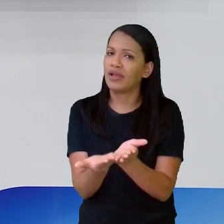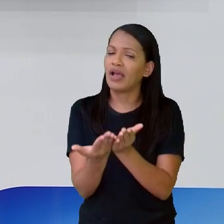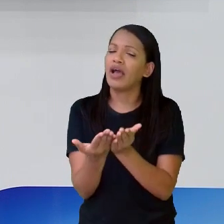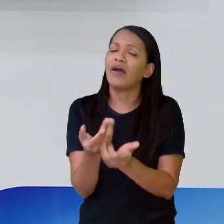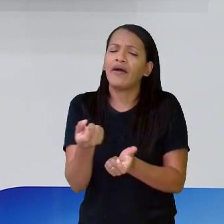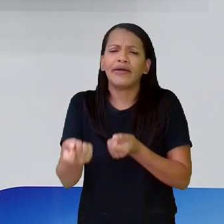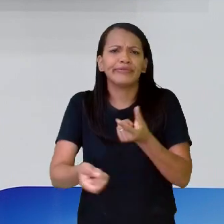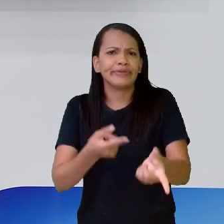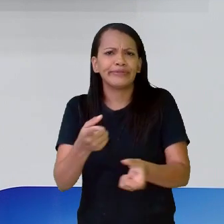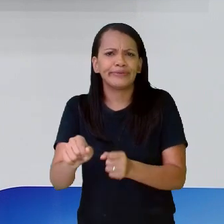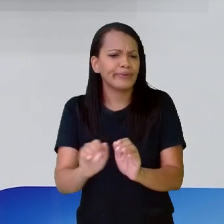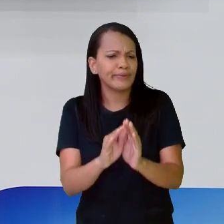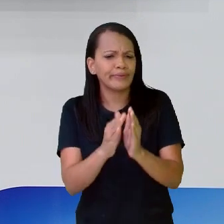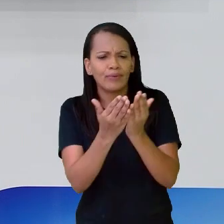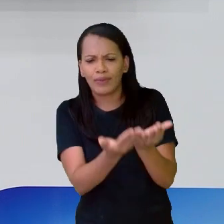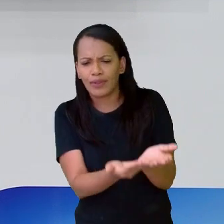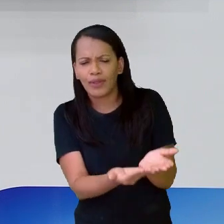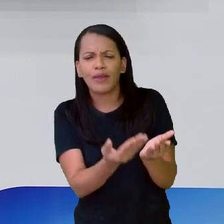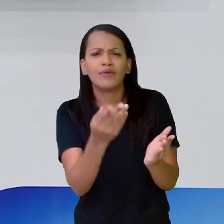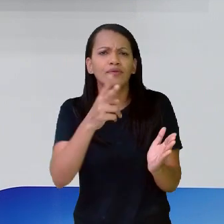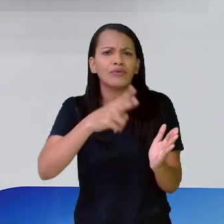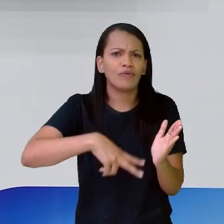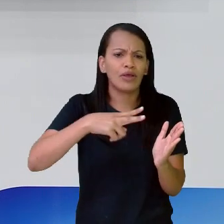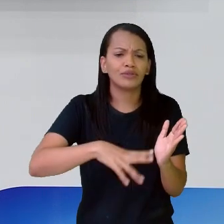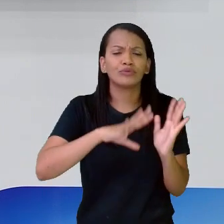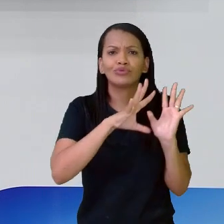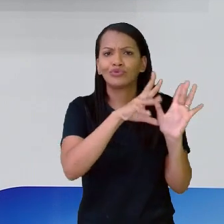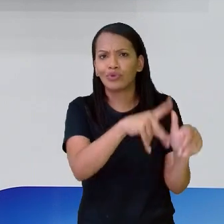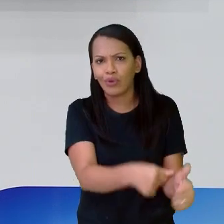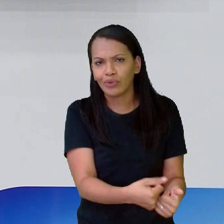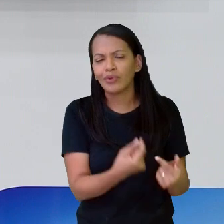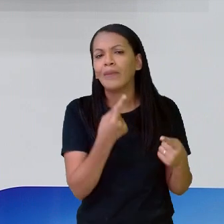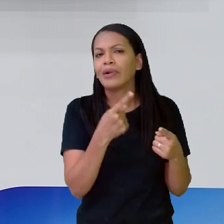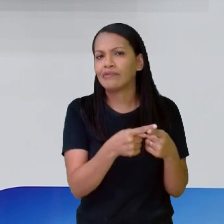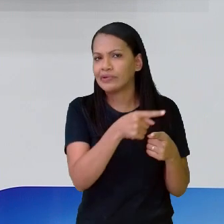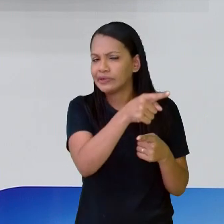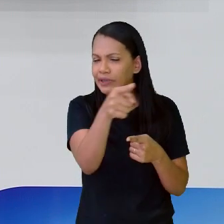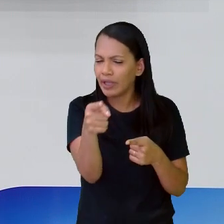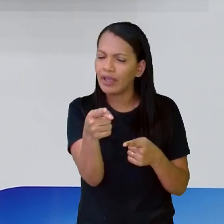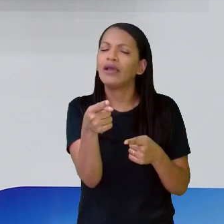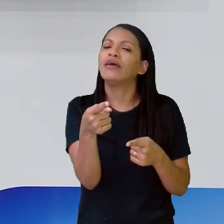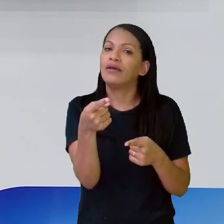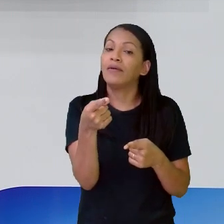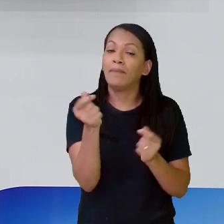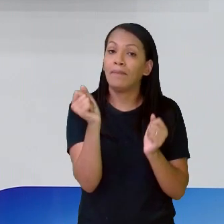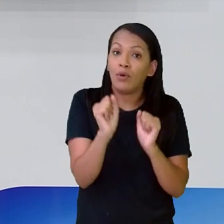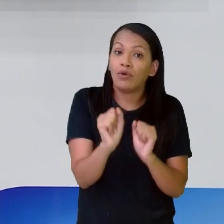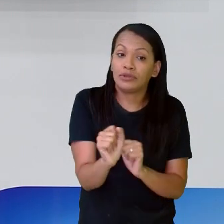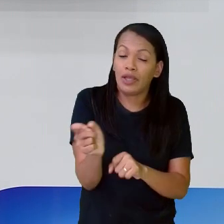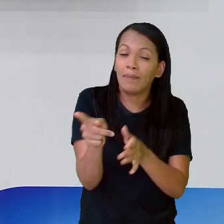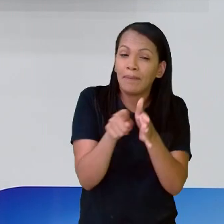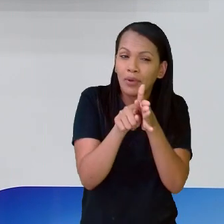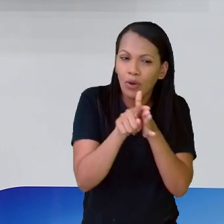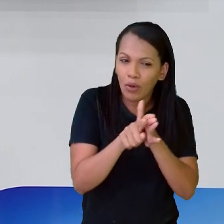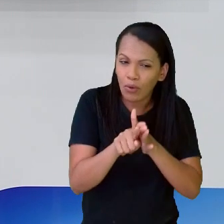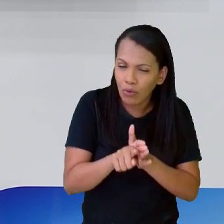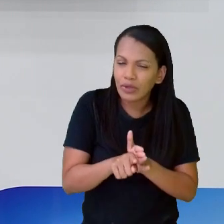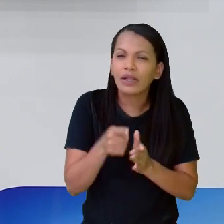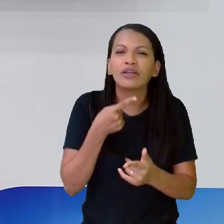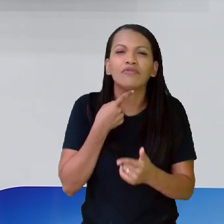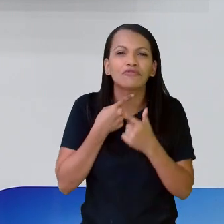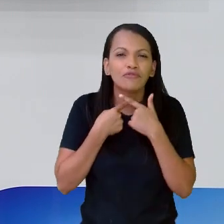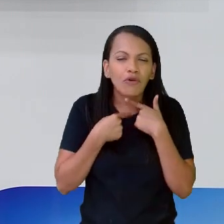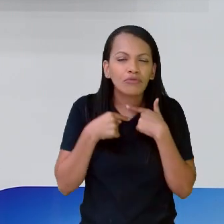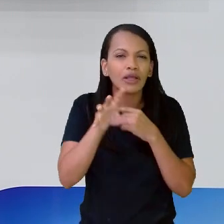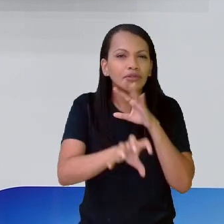leio, não faço a leitura completa do livro, leio aqui a metade para deixar você depois aí na vontade,